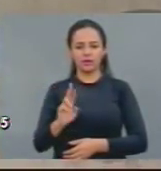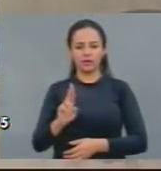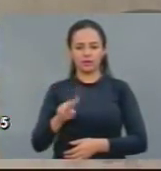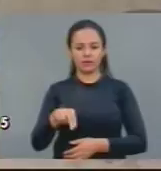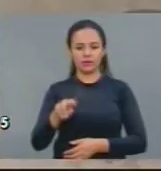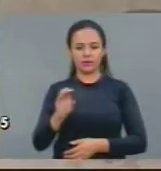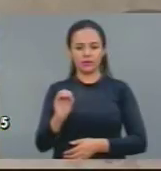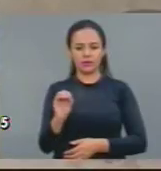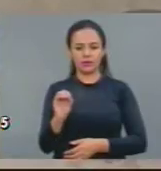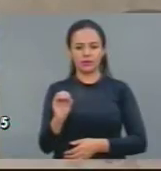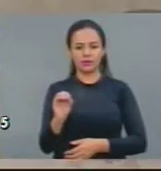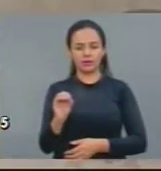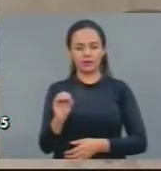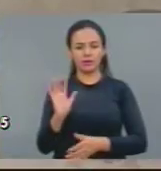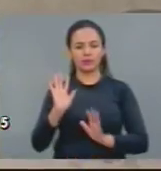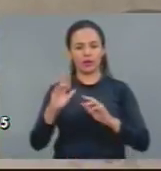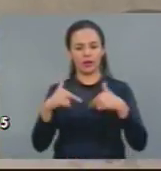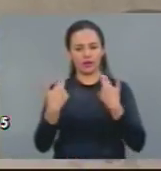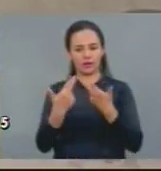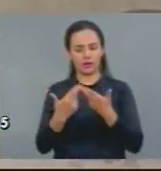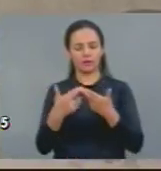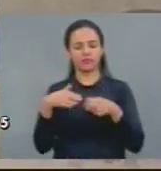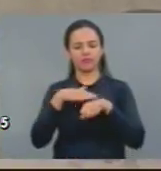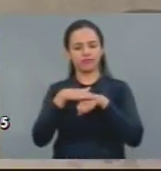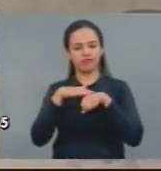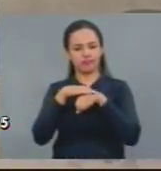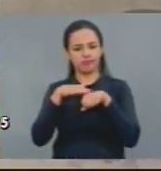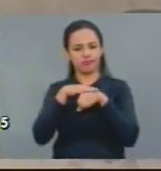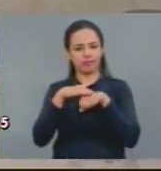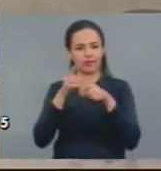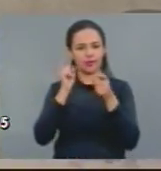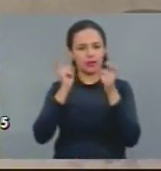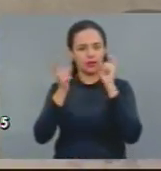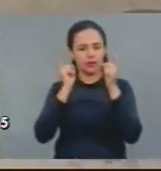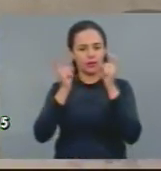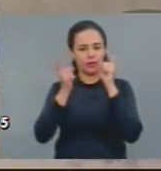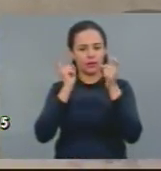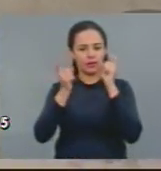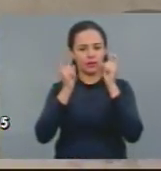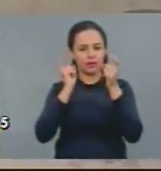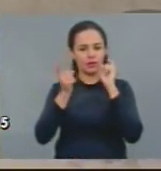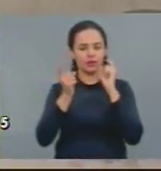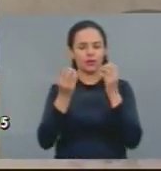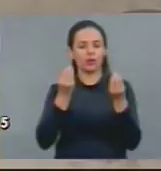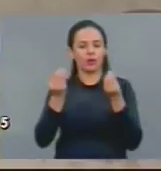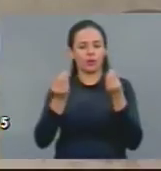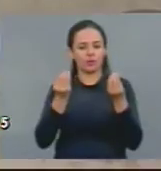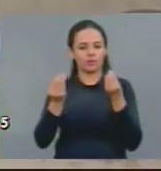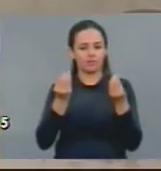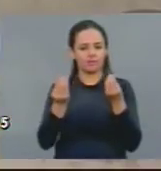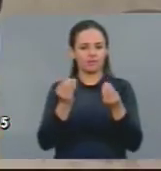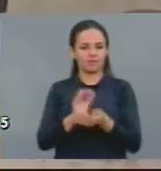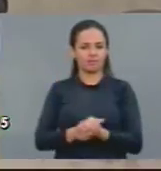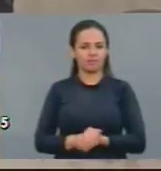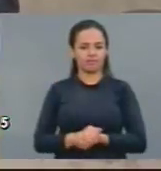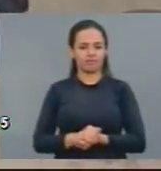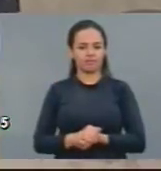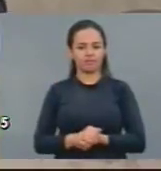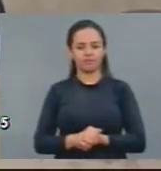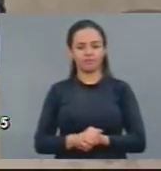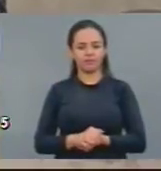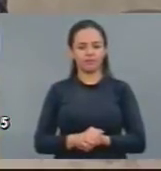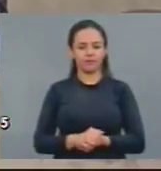está, sim, fiscalizando o uso da água no nosso Estado. Se está